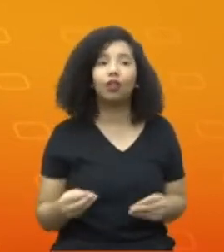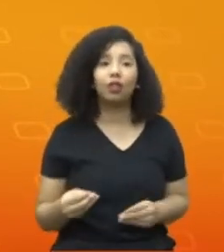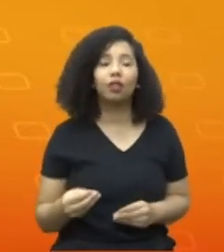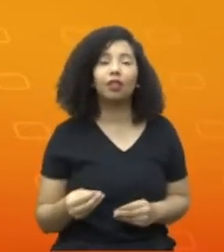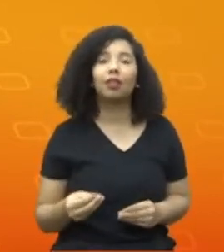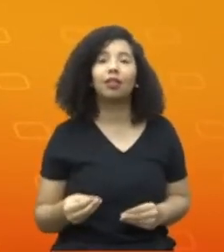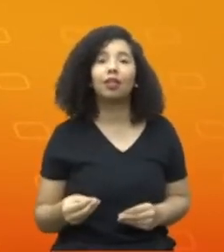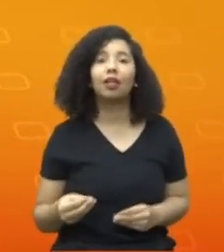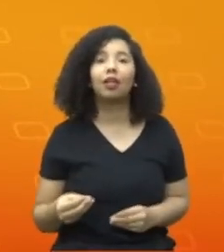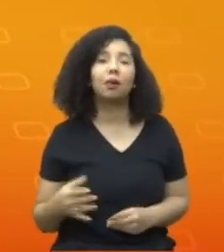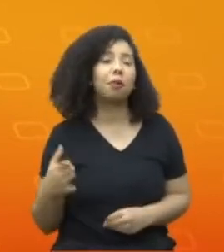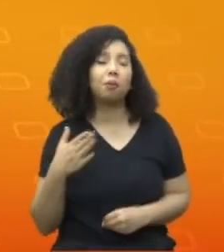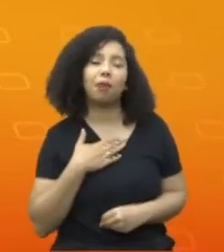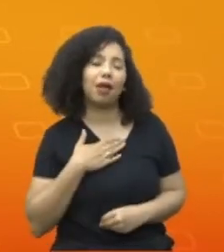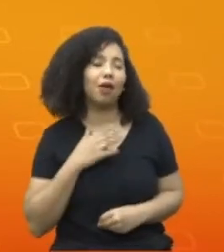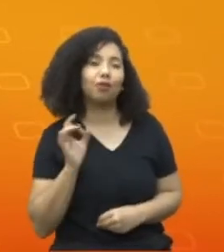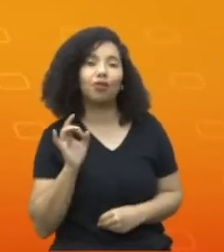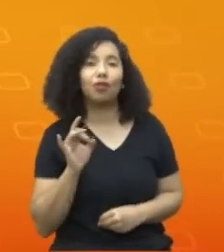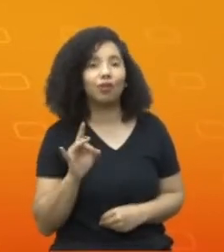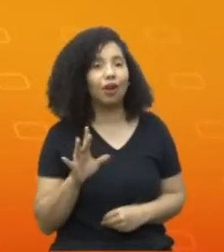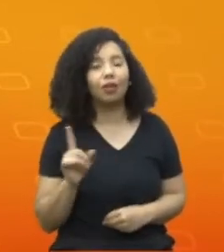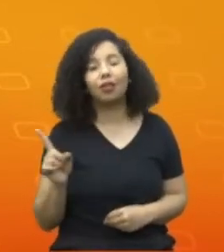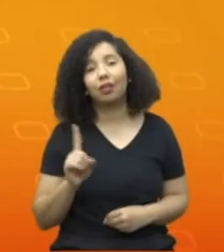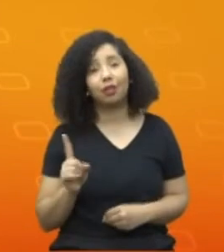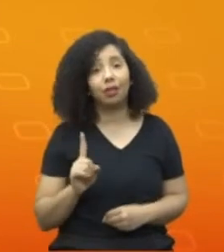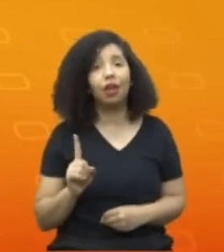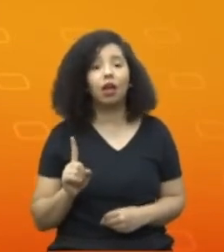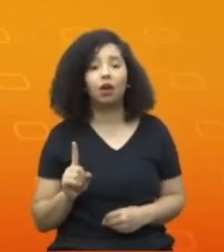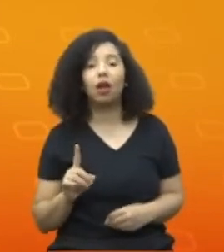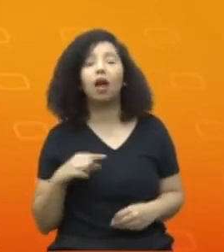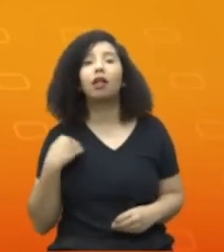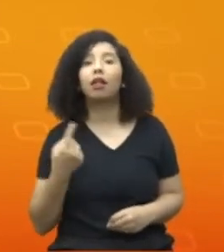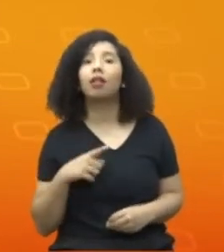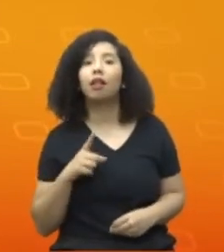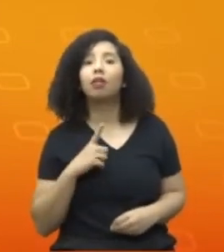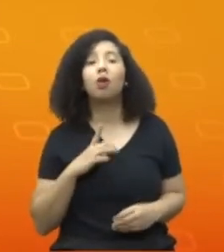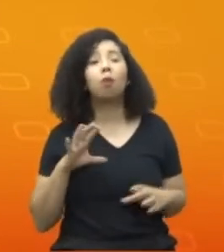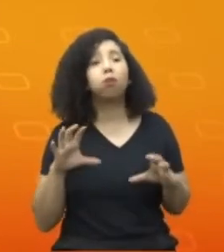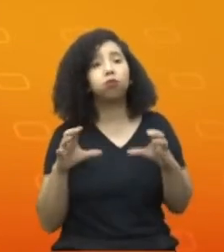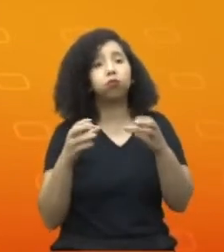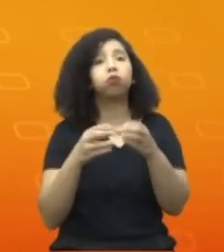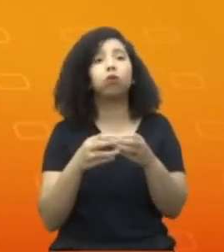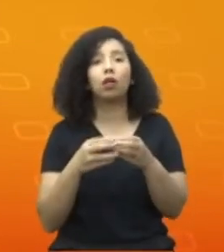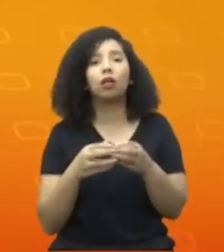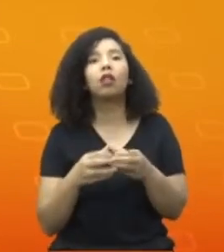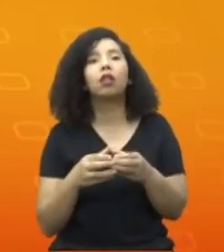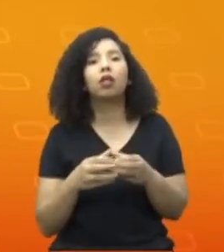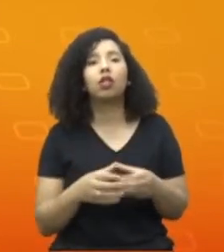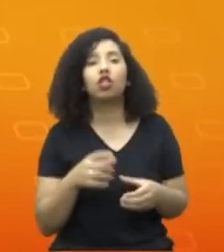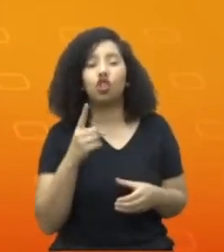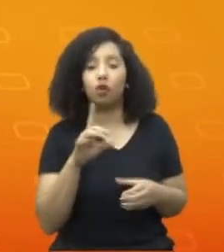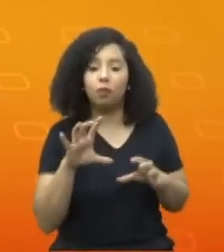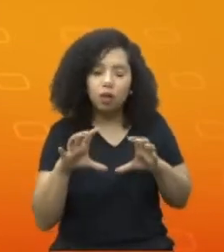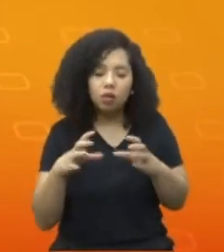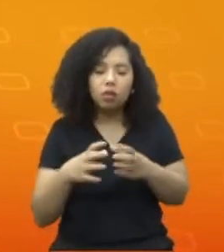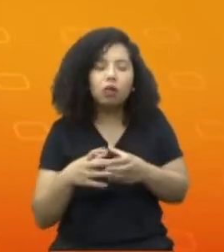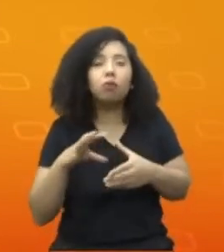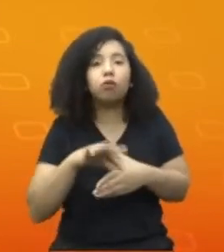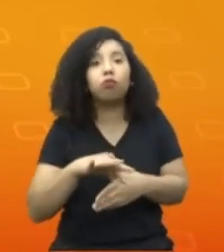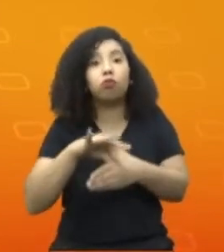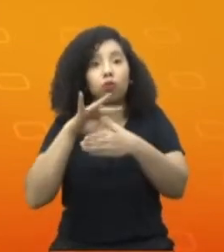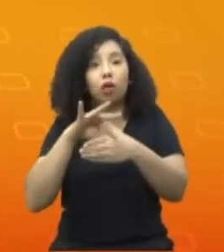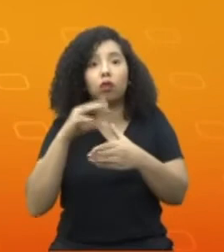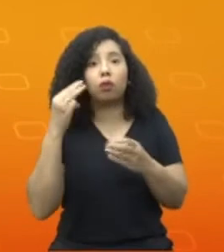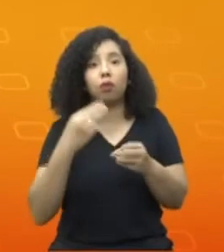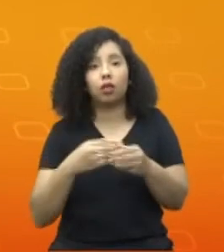apenas meu, é de uma equipe, e de uma equipe liderada pelo ministro Fábio Faria, que dá